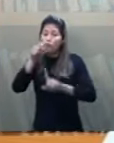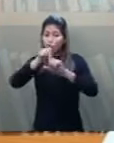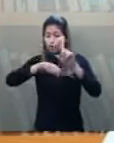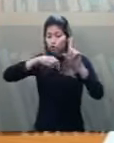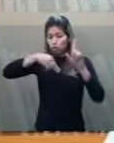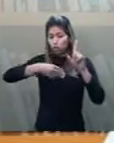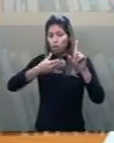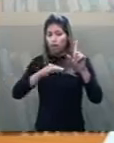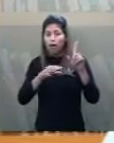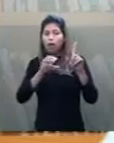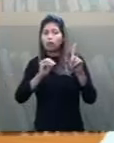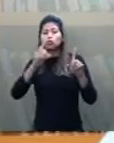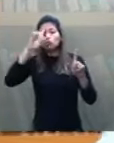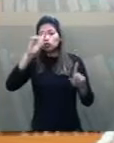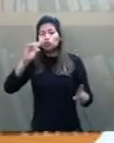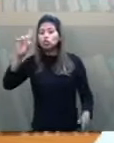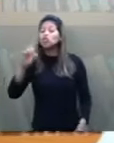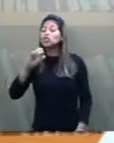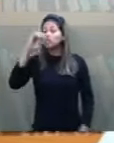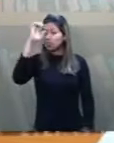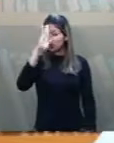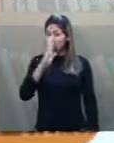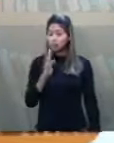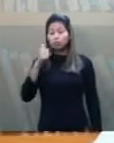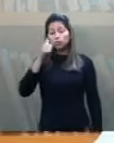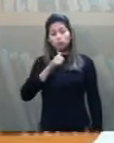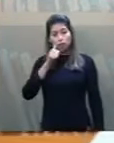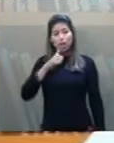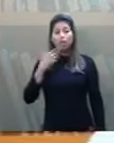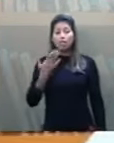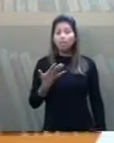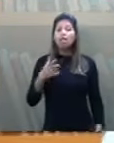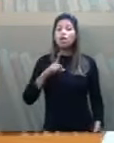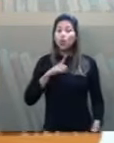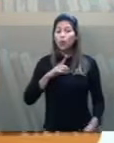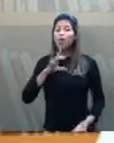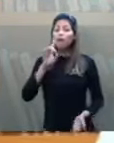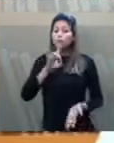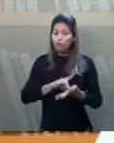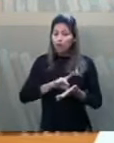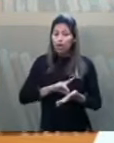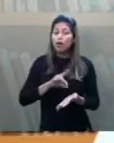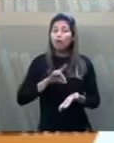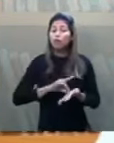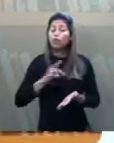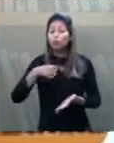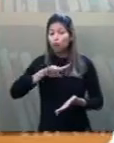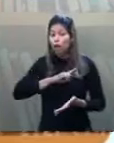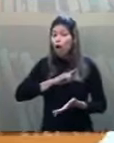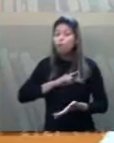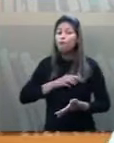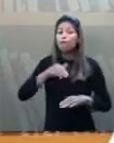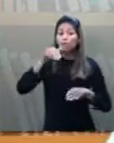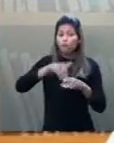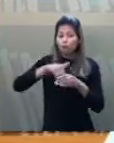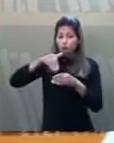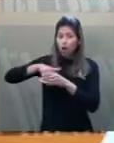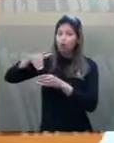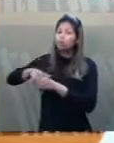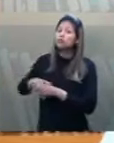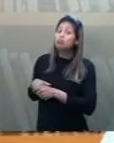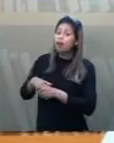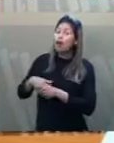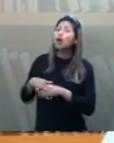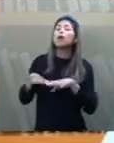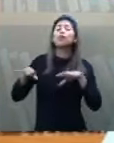façamos mais do que a reflexão, ação, e ação é votar os 130. Quando vamos permitir